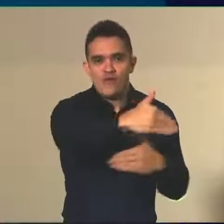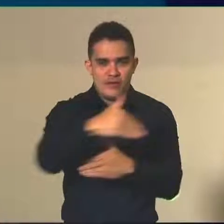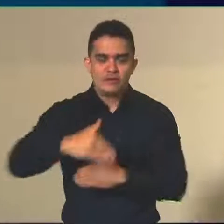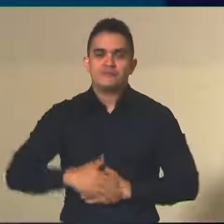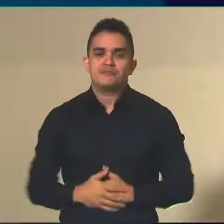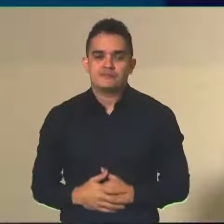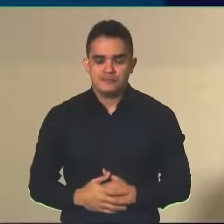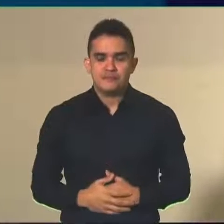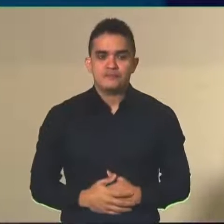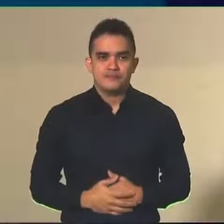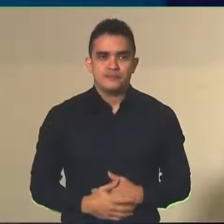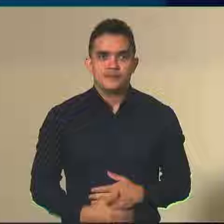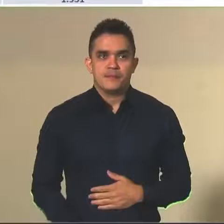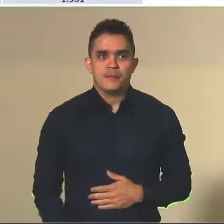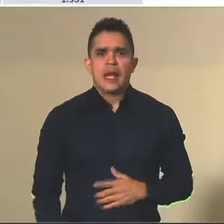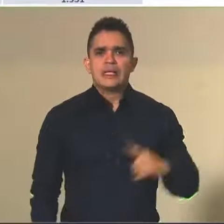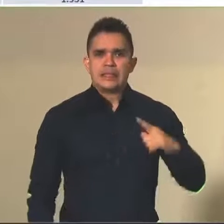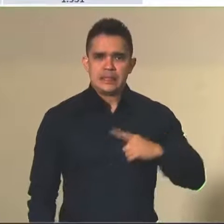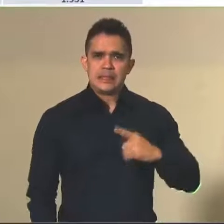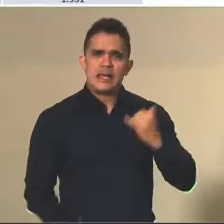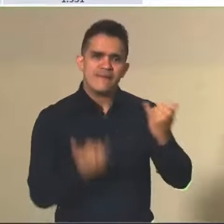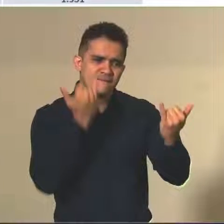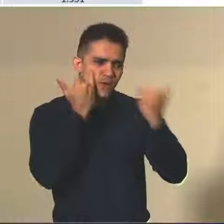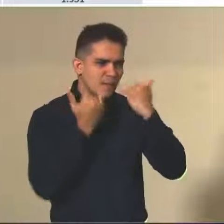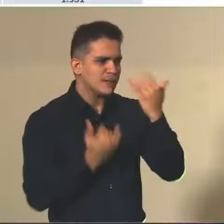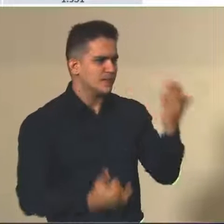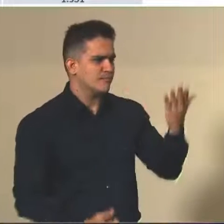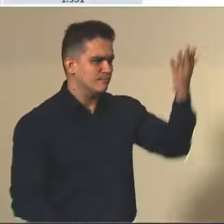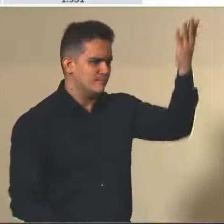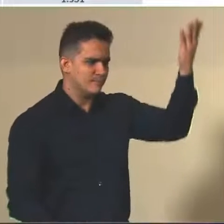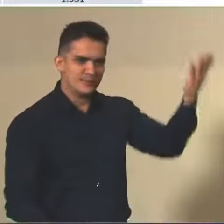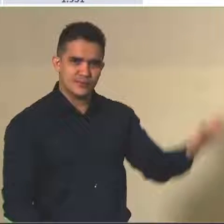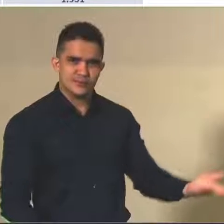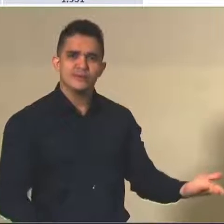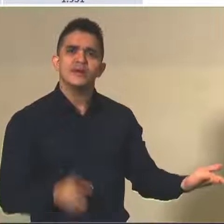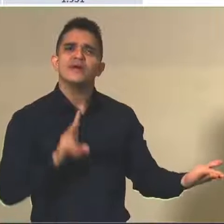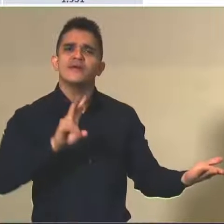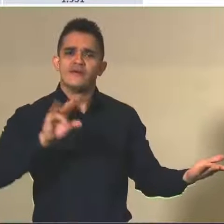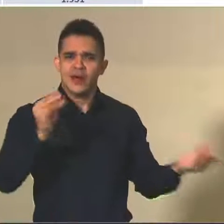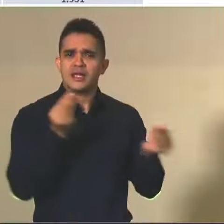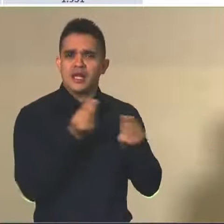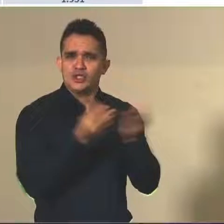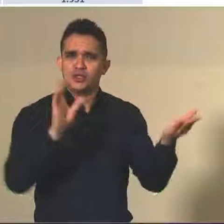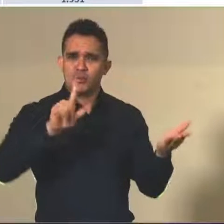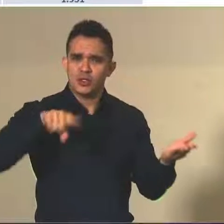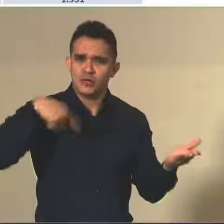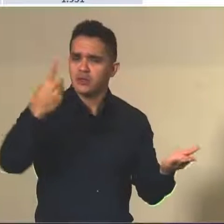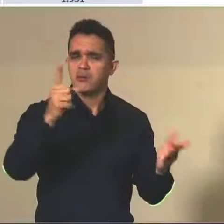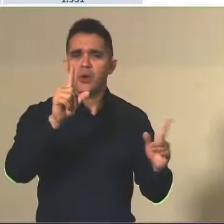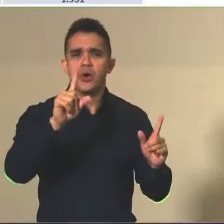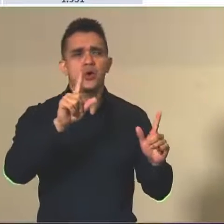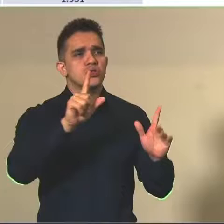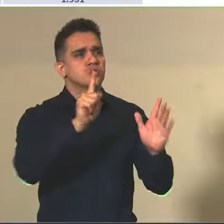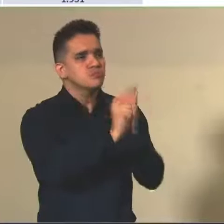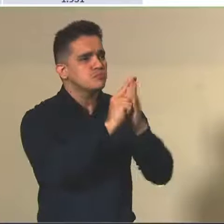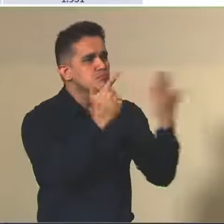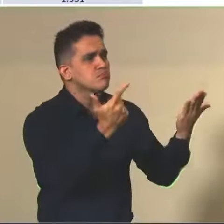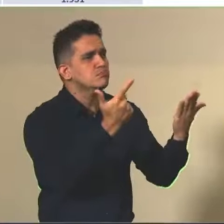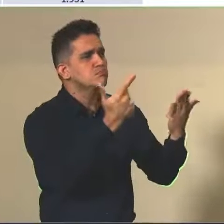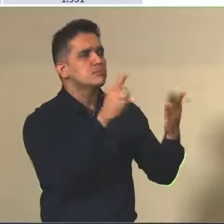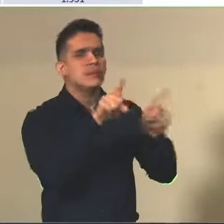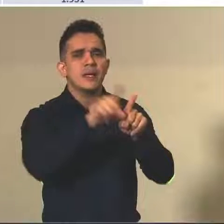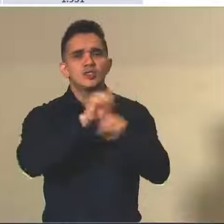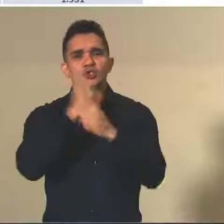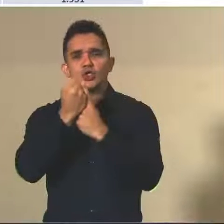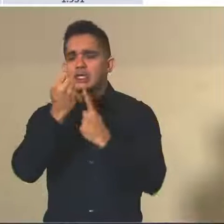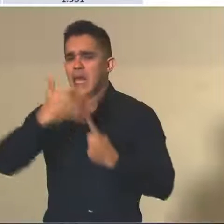Aqui tem os dados referentes à aplicação, que estarão disponíveis também depois para toda a imprensa e sociedade. Um destaque aqui para o